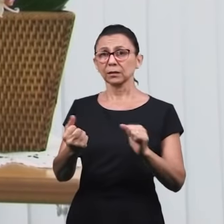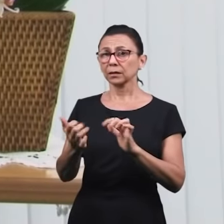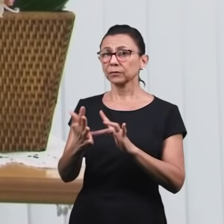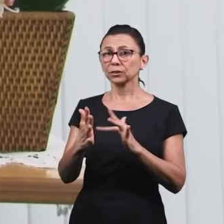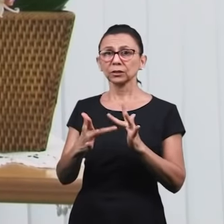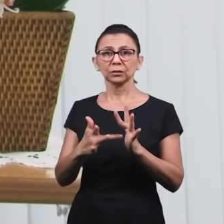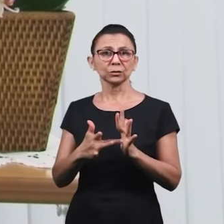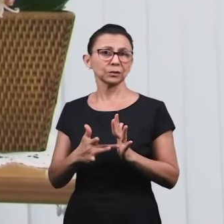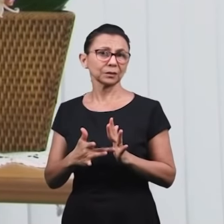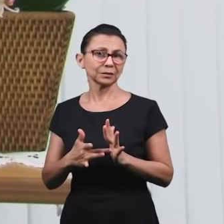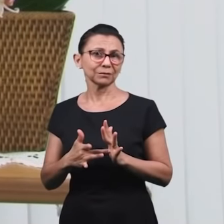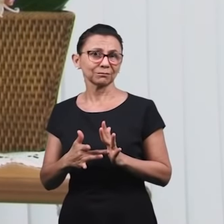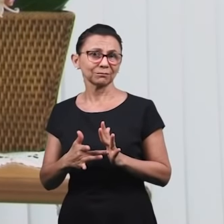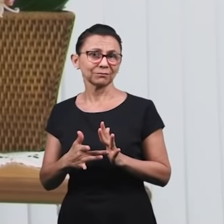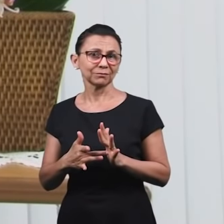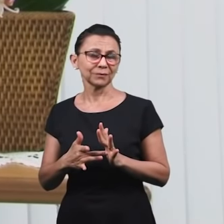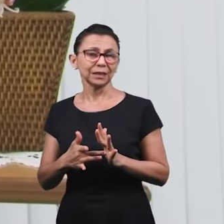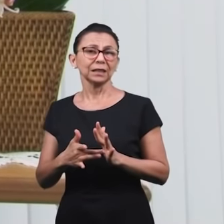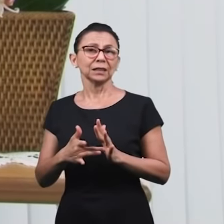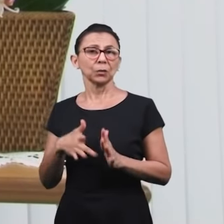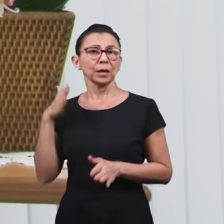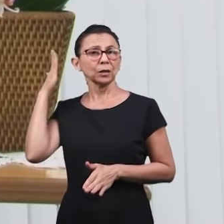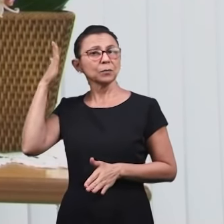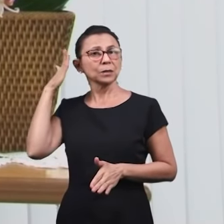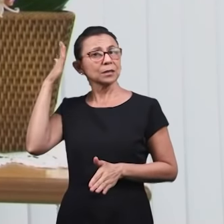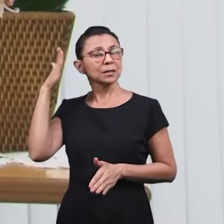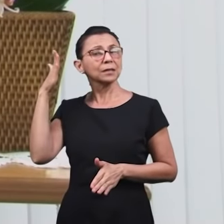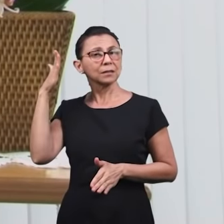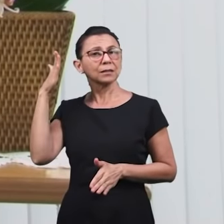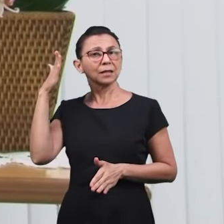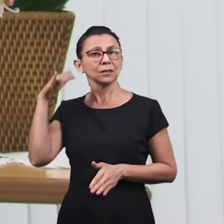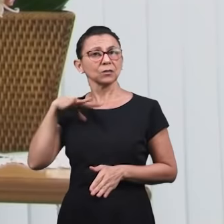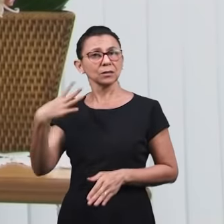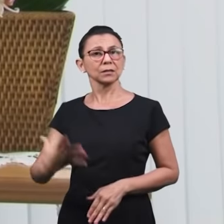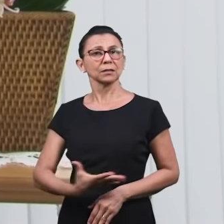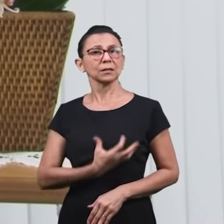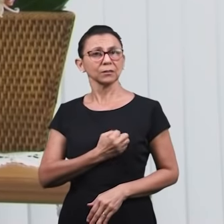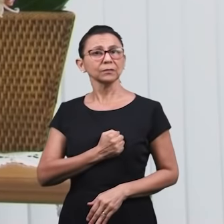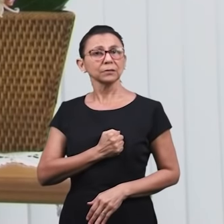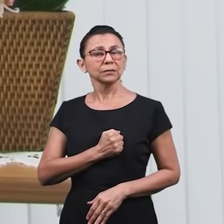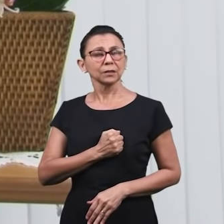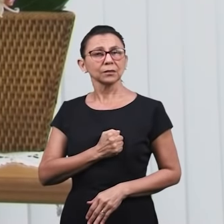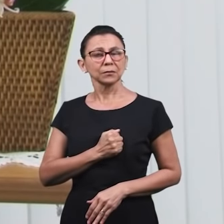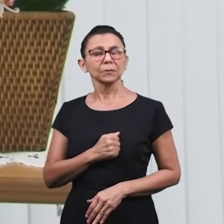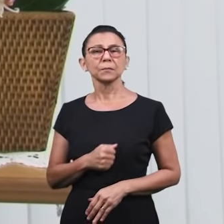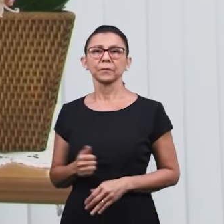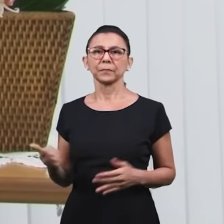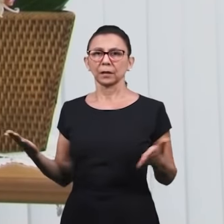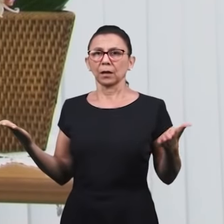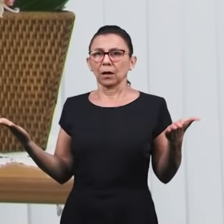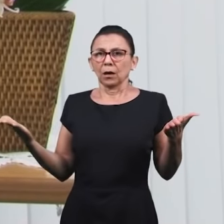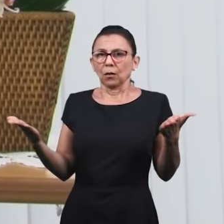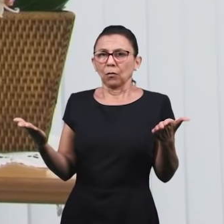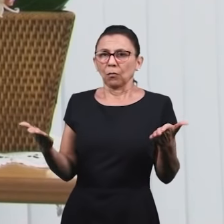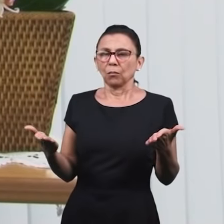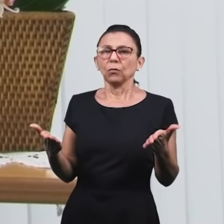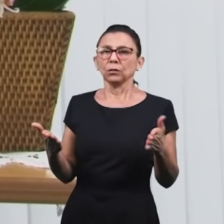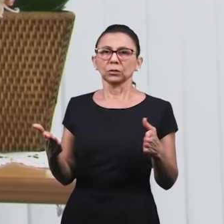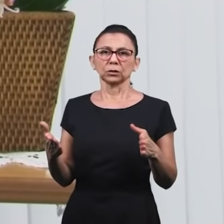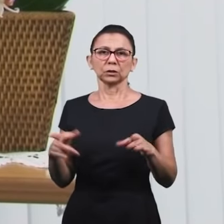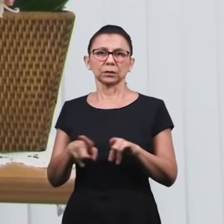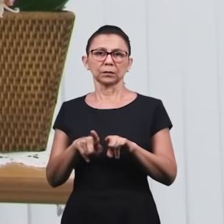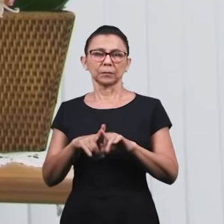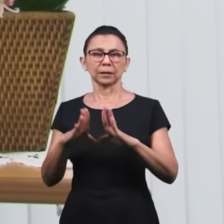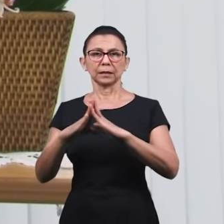Naqueles dias era essa a grande mensagem, e nós agora dando um salto no tempo para os nossos dias agora,